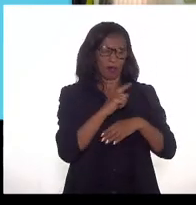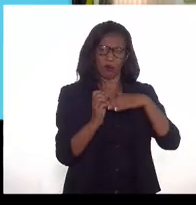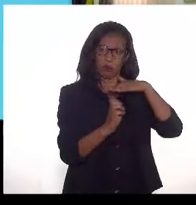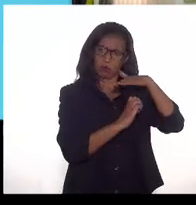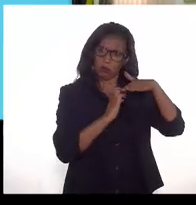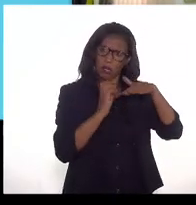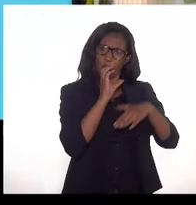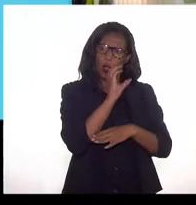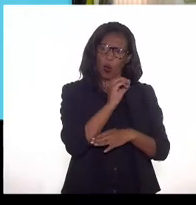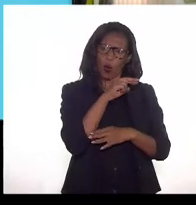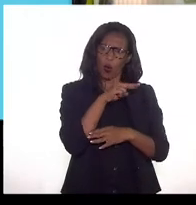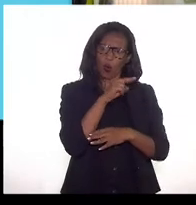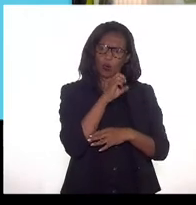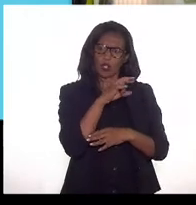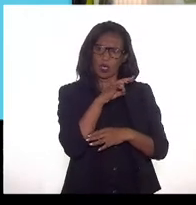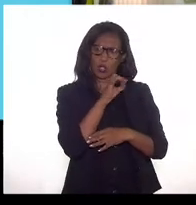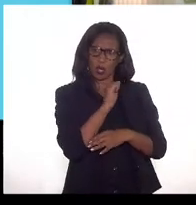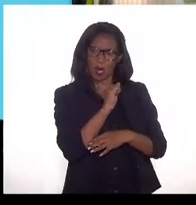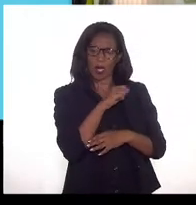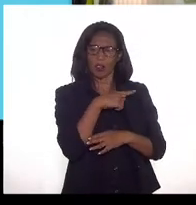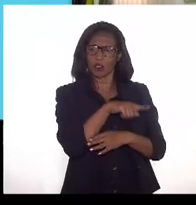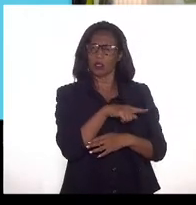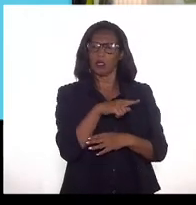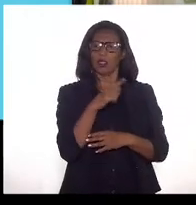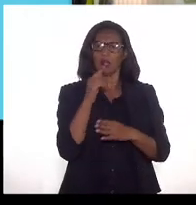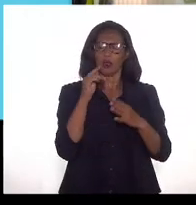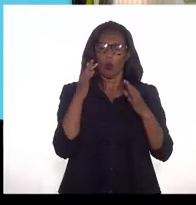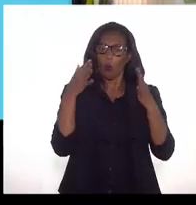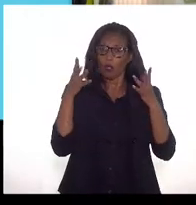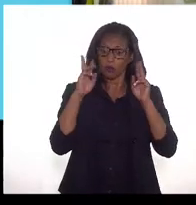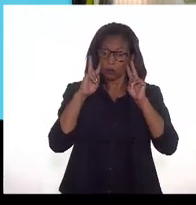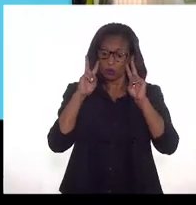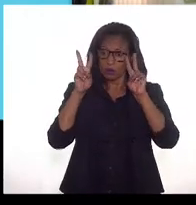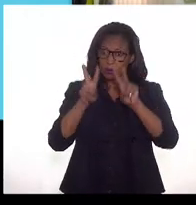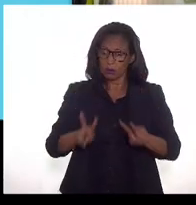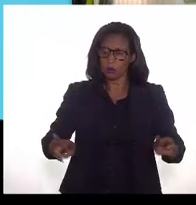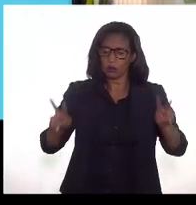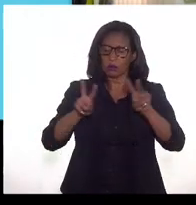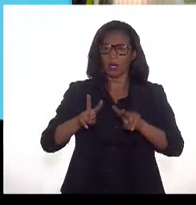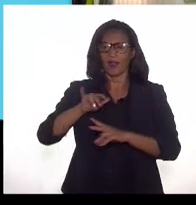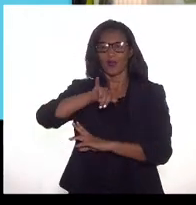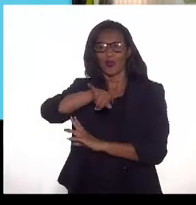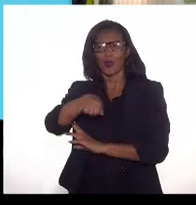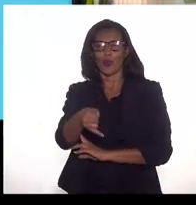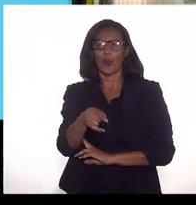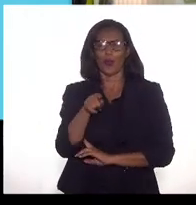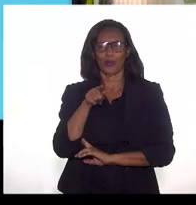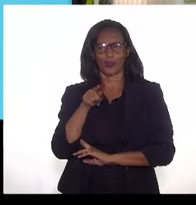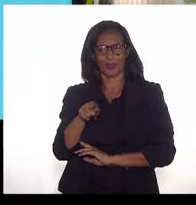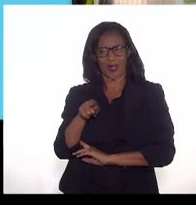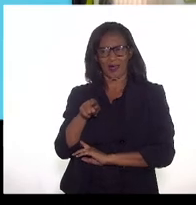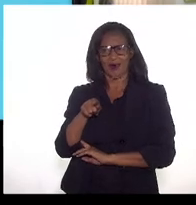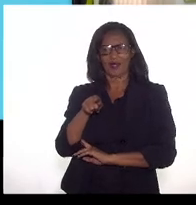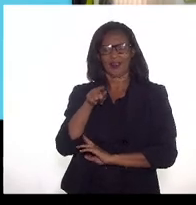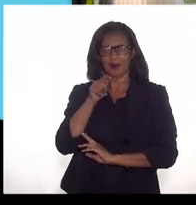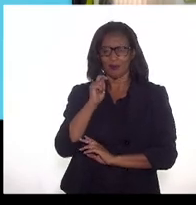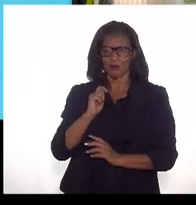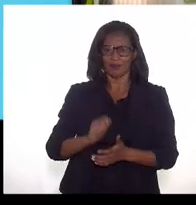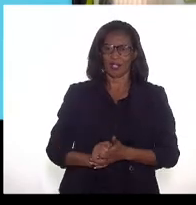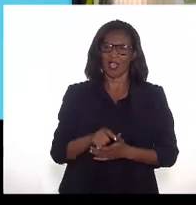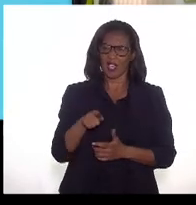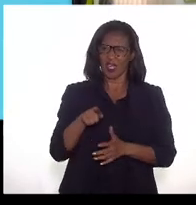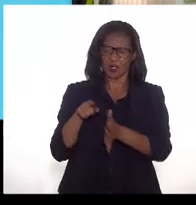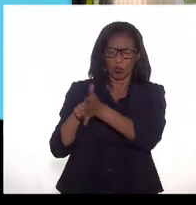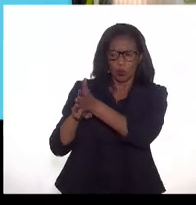na medida que eles enxergam as possibilidades, que eles fazem uma